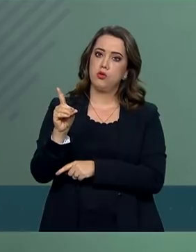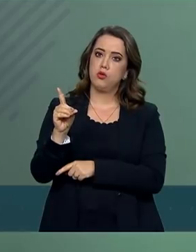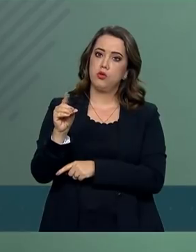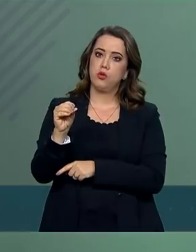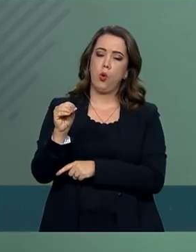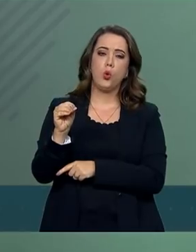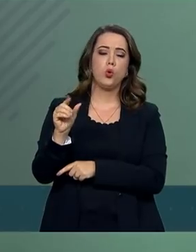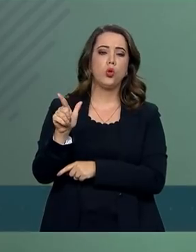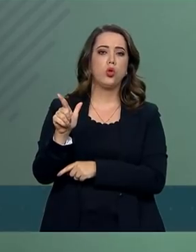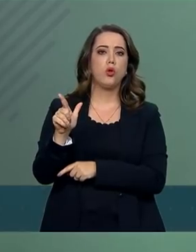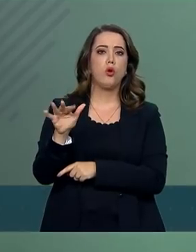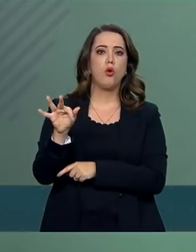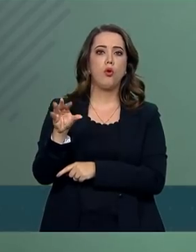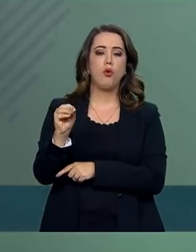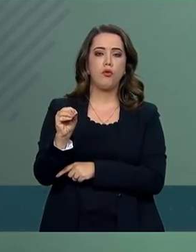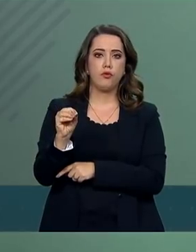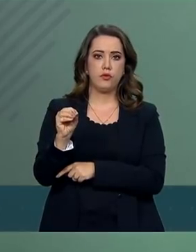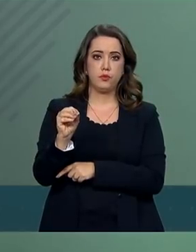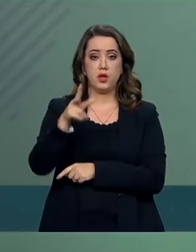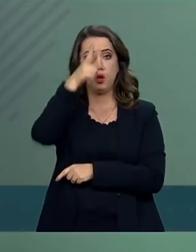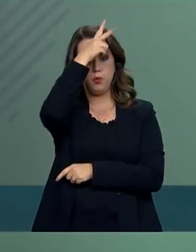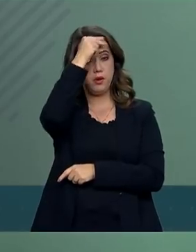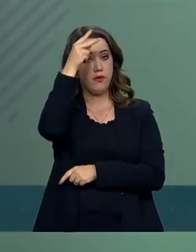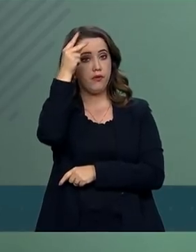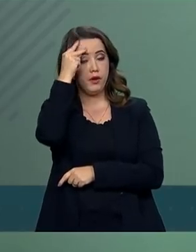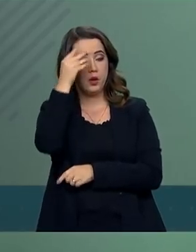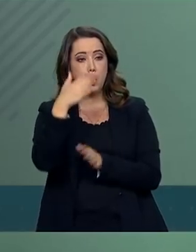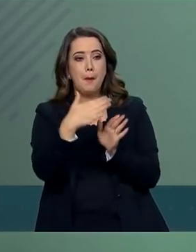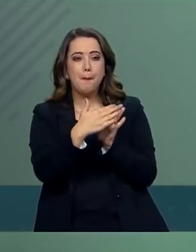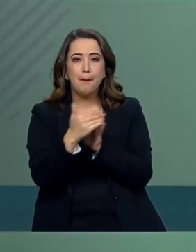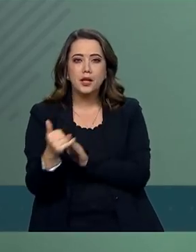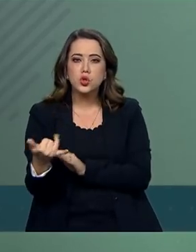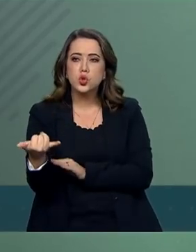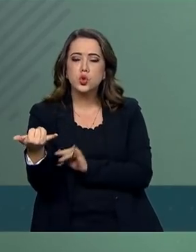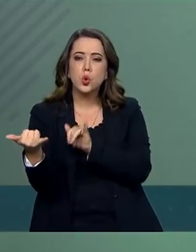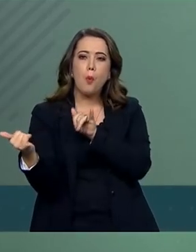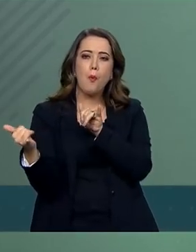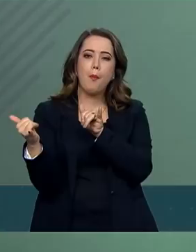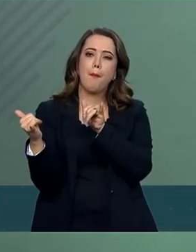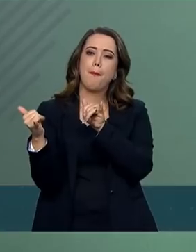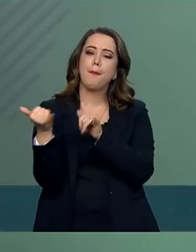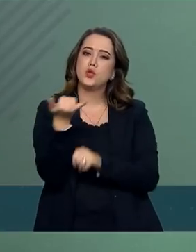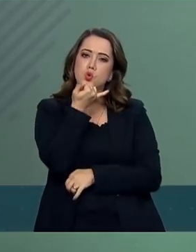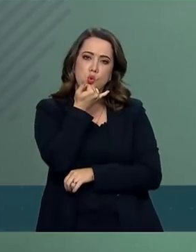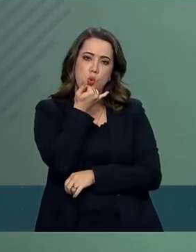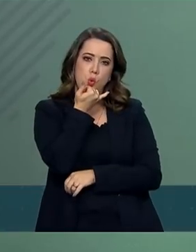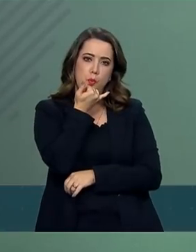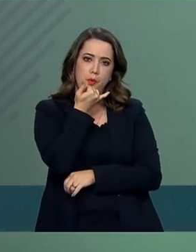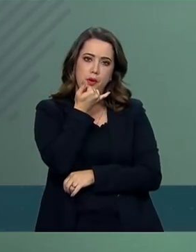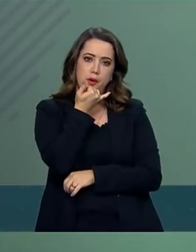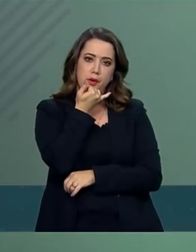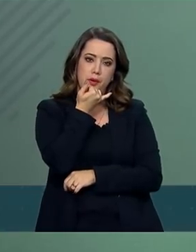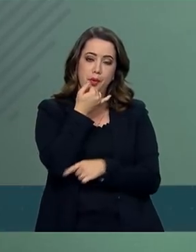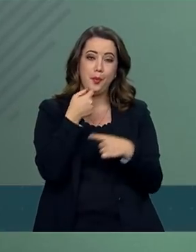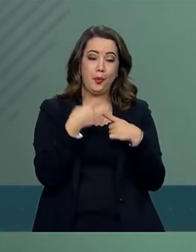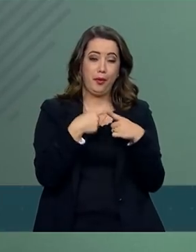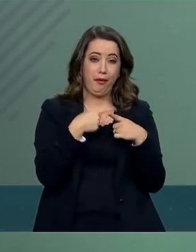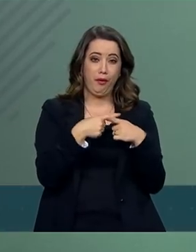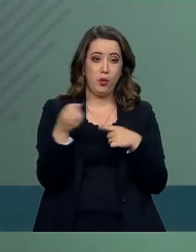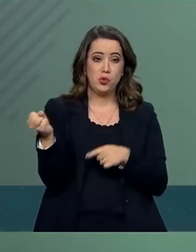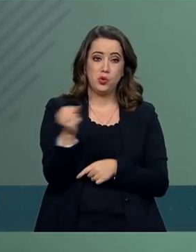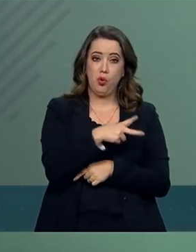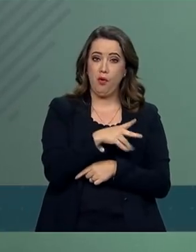Giuliani desculpou-se pela indelicadeza do atual prefeito de Nova Iorque,